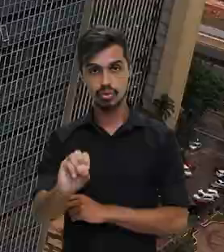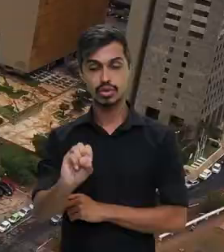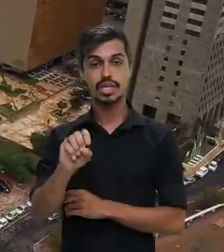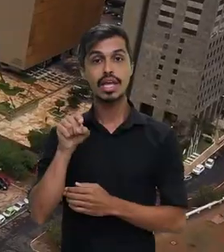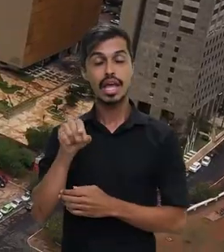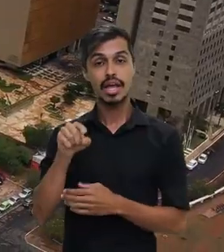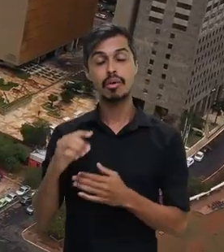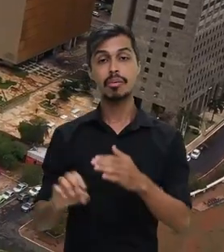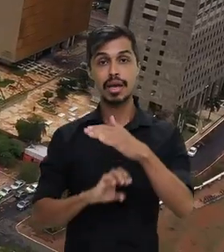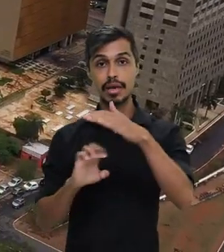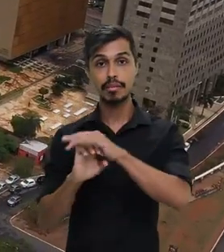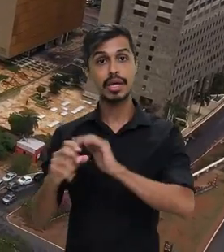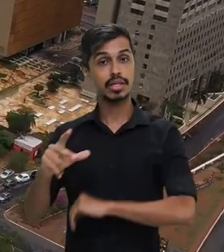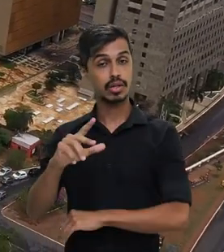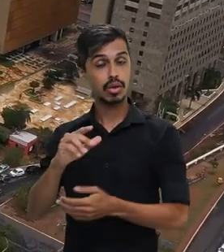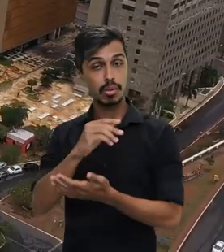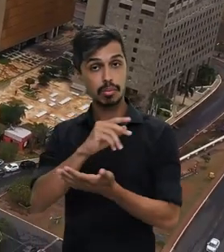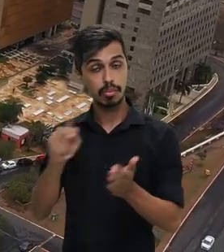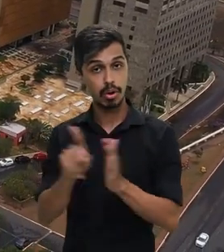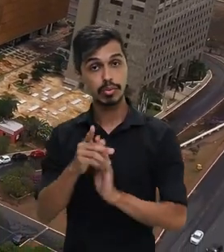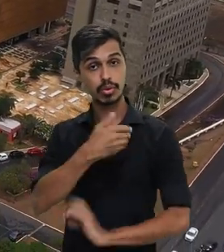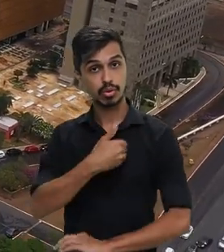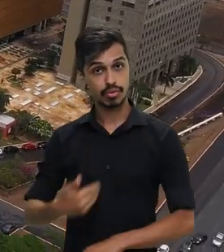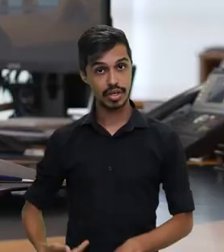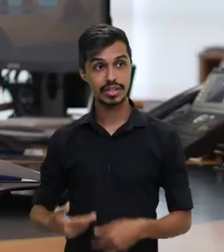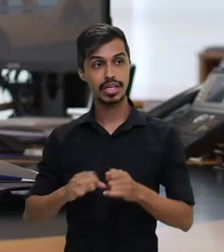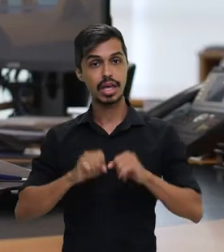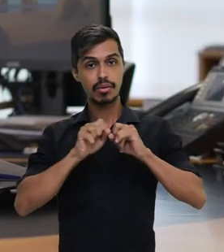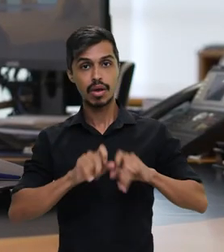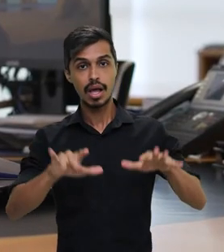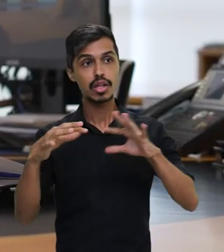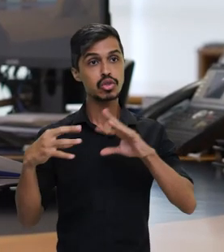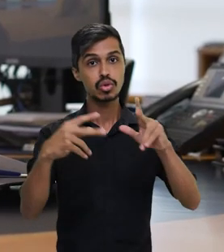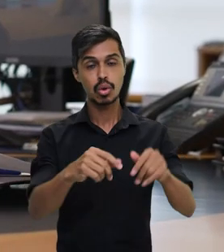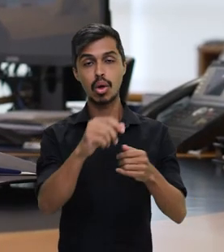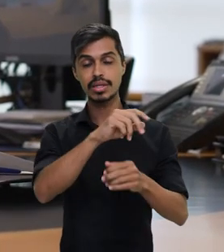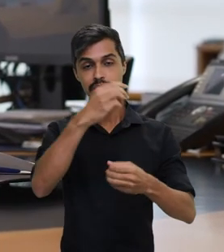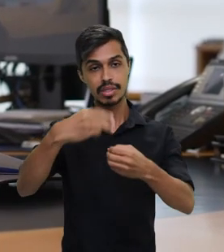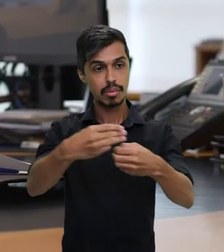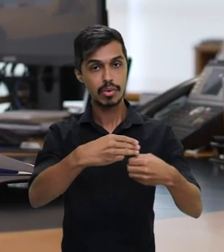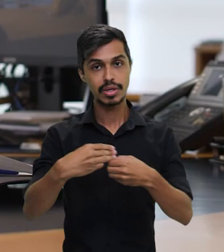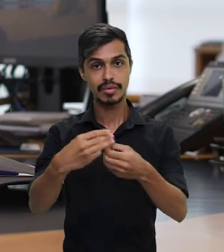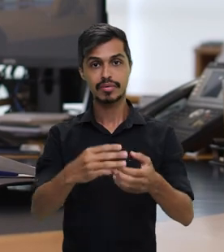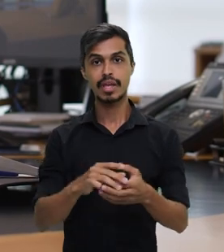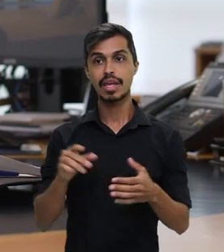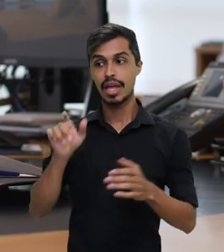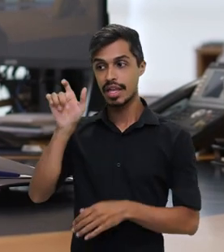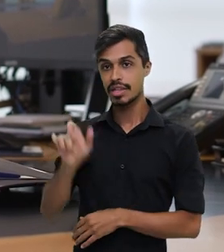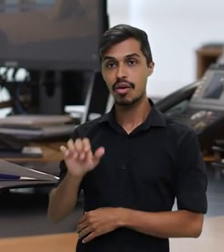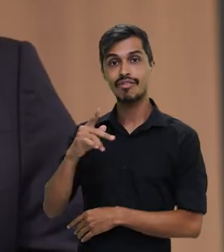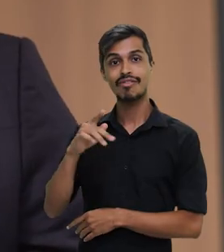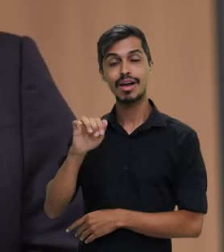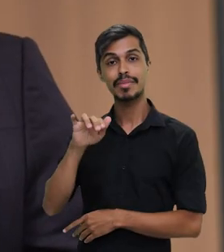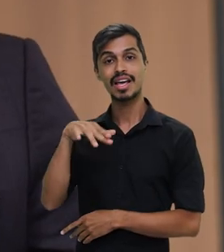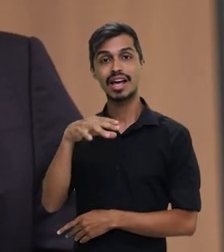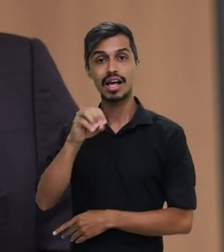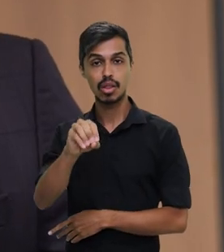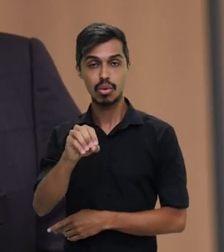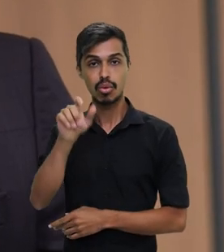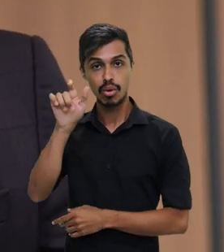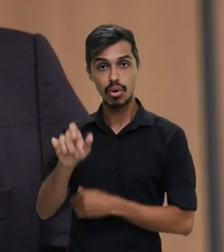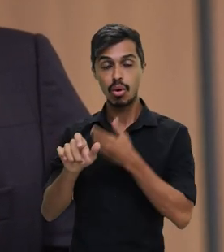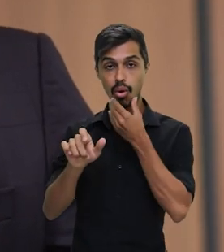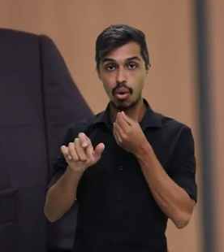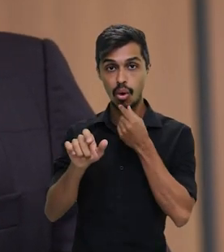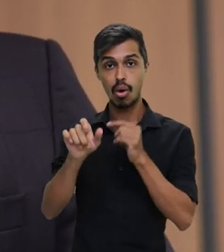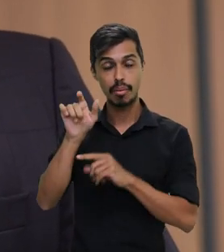federal que alcança todos os municípios brasileiros. No comando desse gigante está Fabiano Silva dos Santos, mestre em